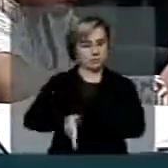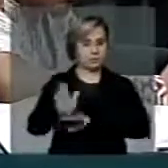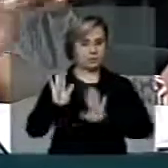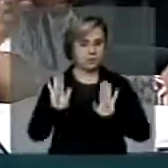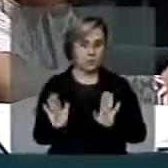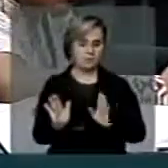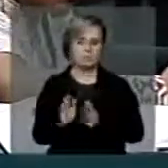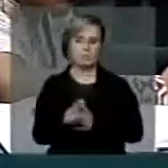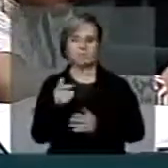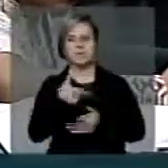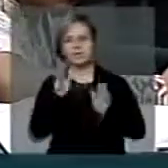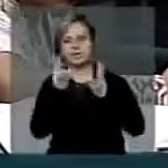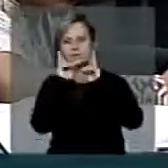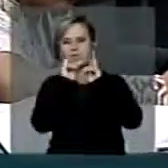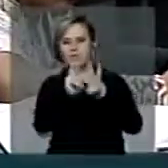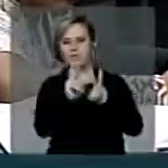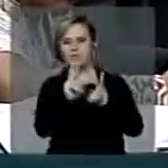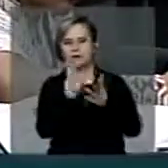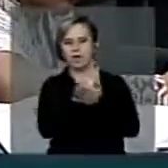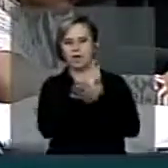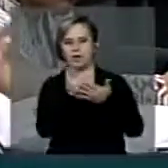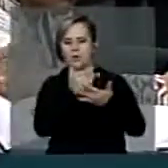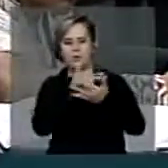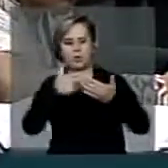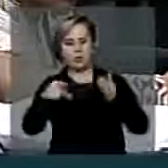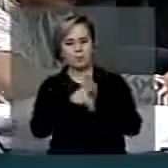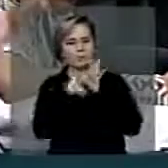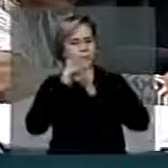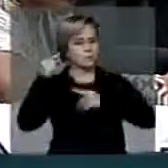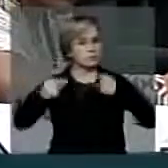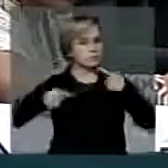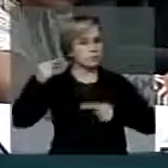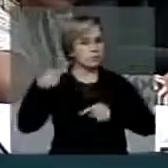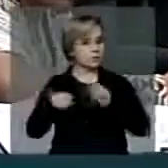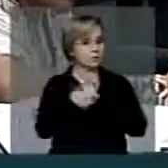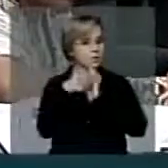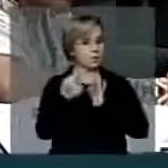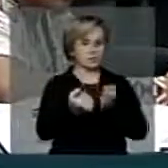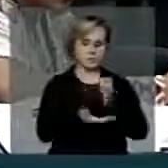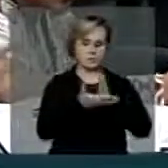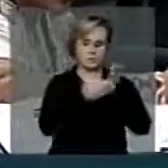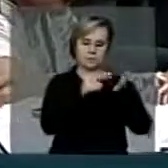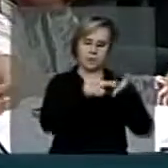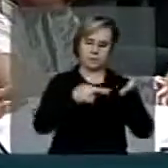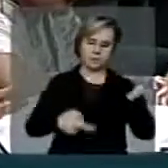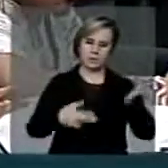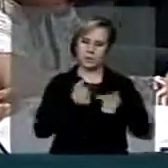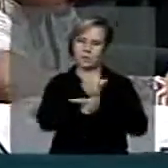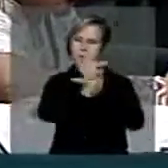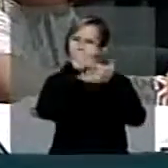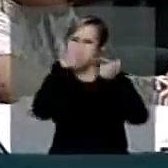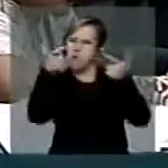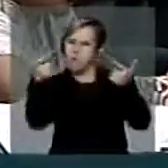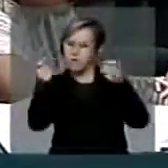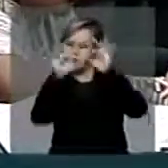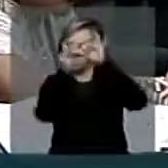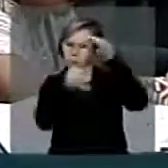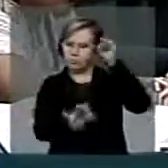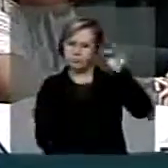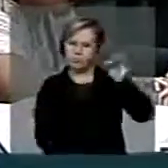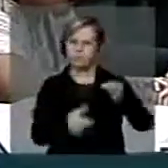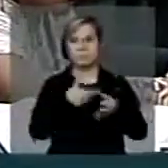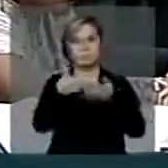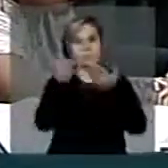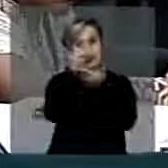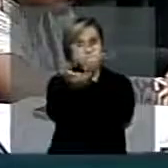Já ouvi parte do debate desse relatório. Como é algo muito vasto, eu gostaria que se a